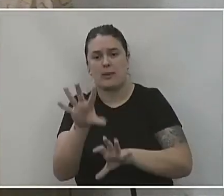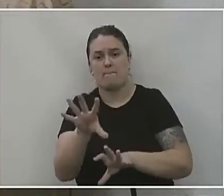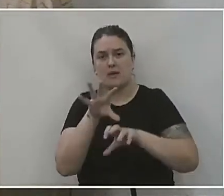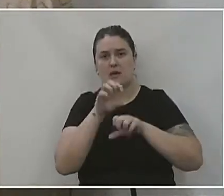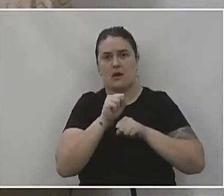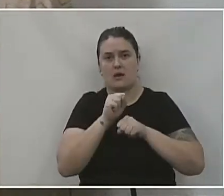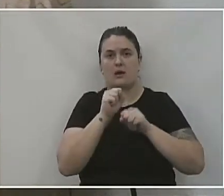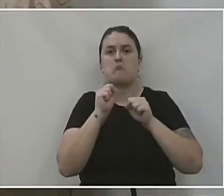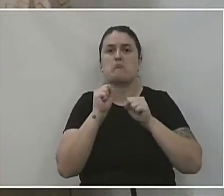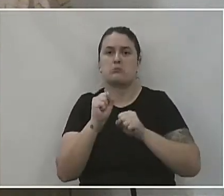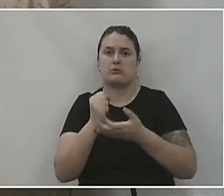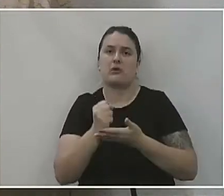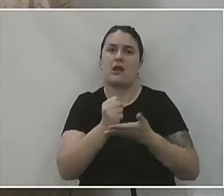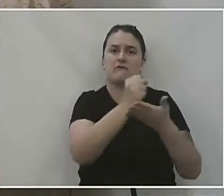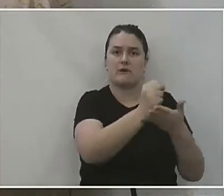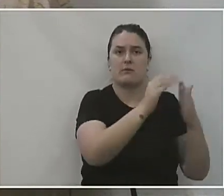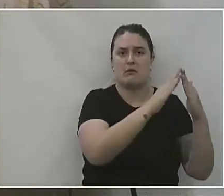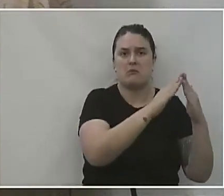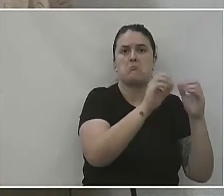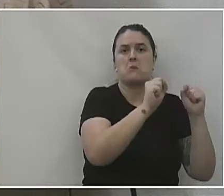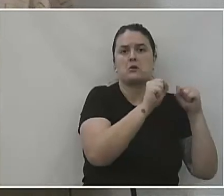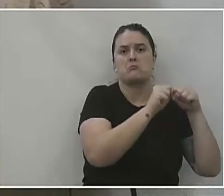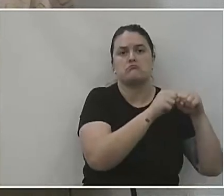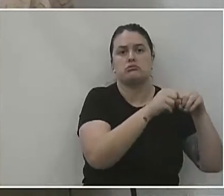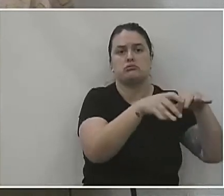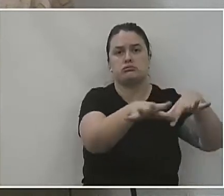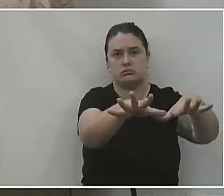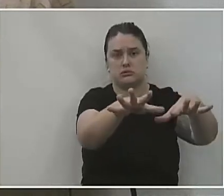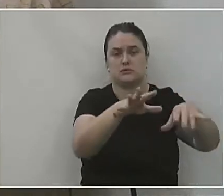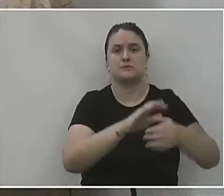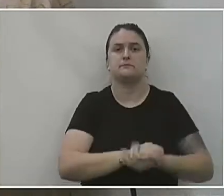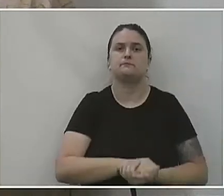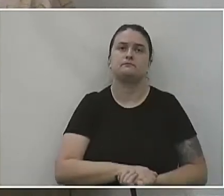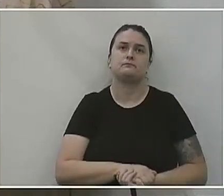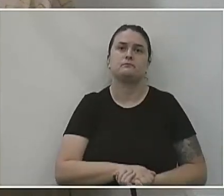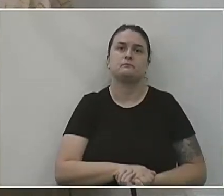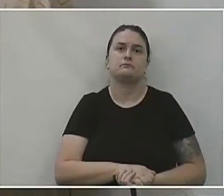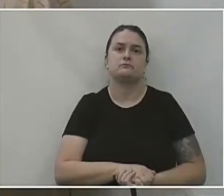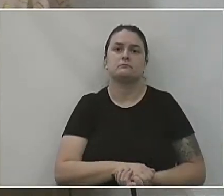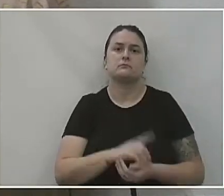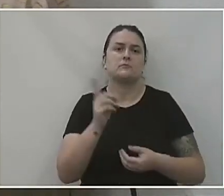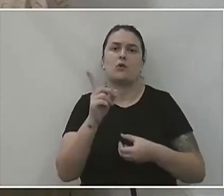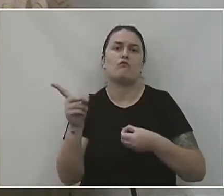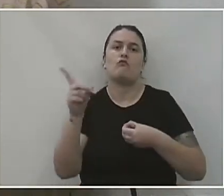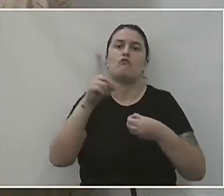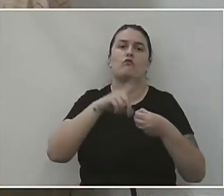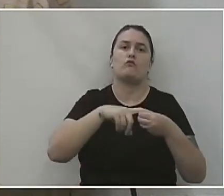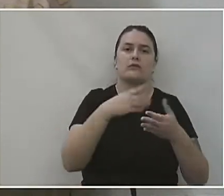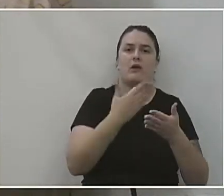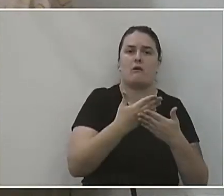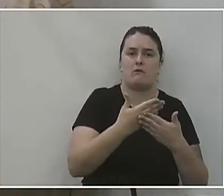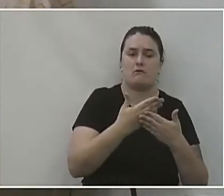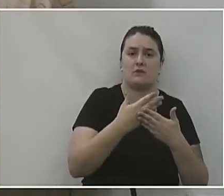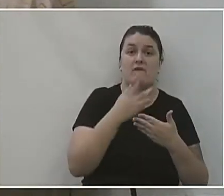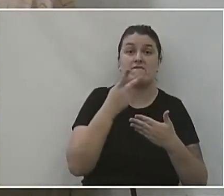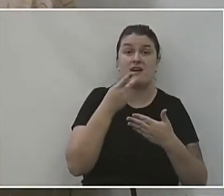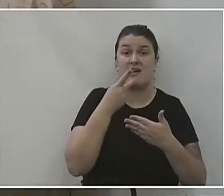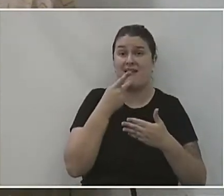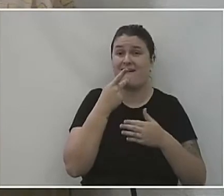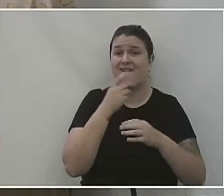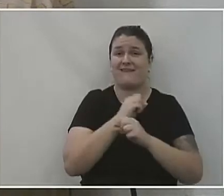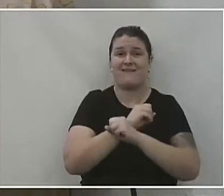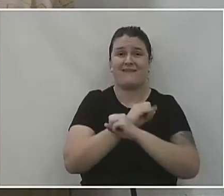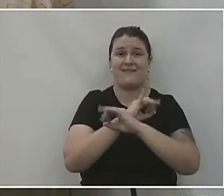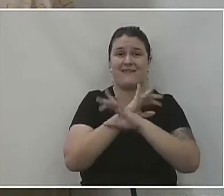levar para casa, mas não fundamentando... Não volta às aulas, tá? É só para colocar e deixar bem claro